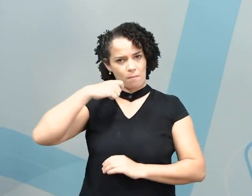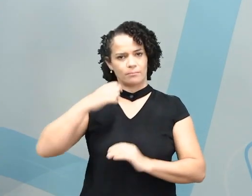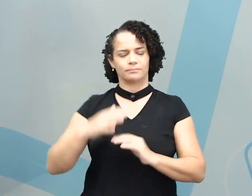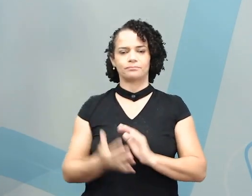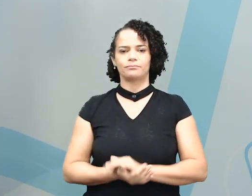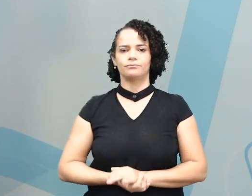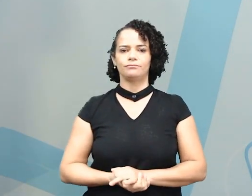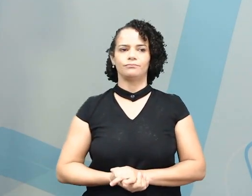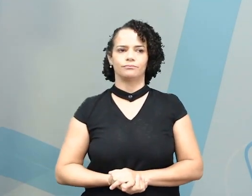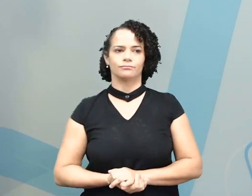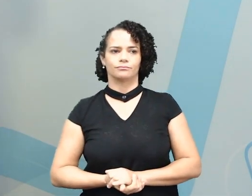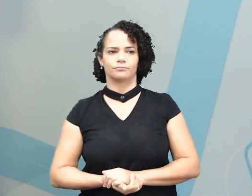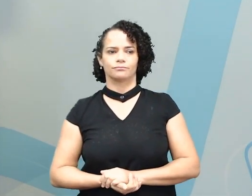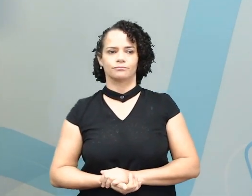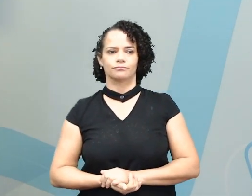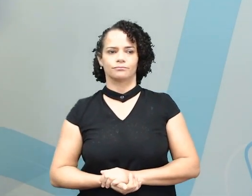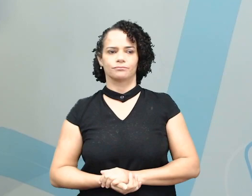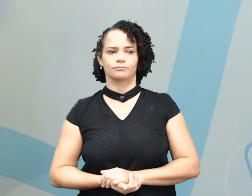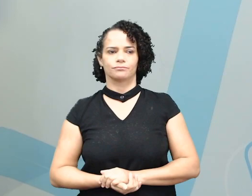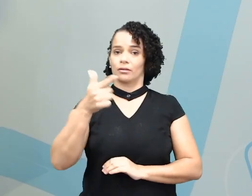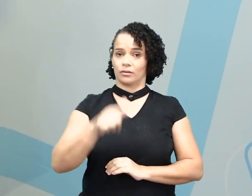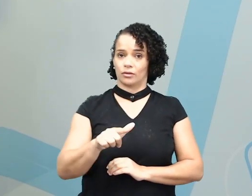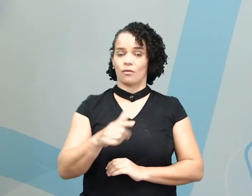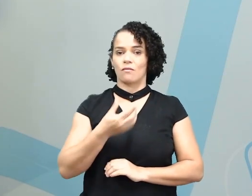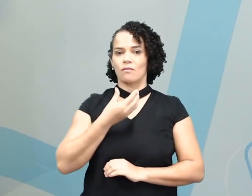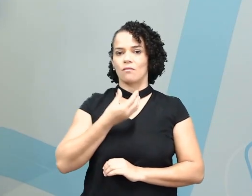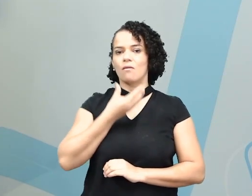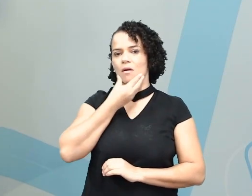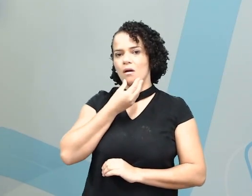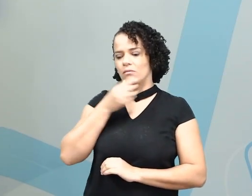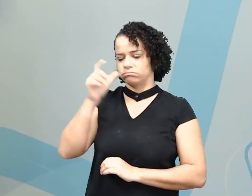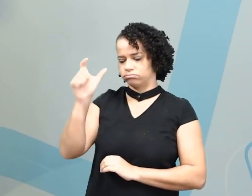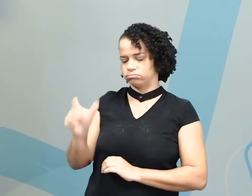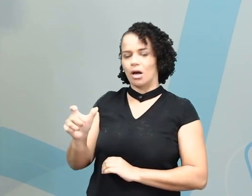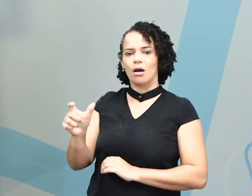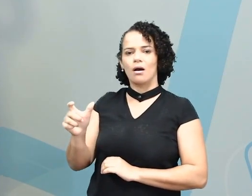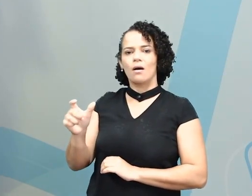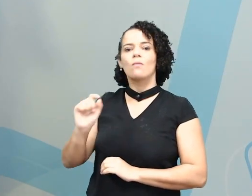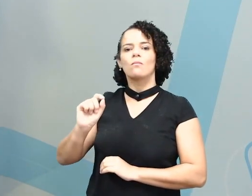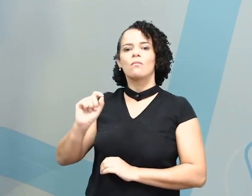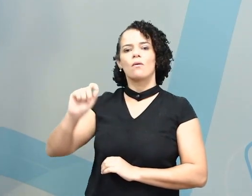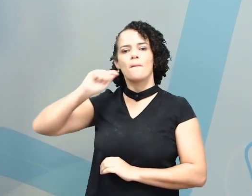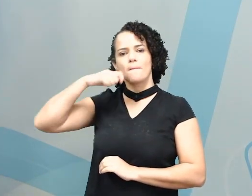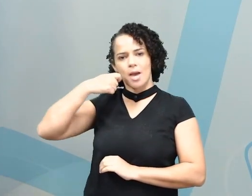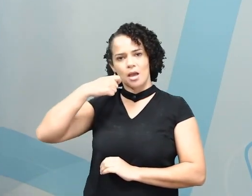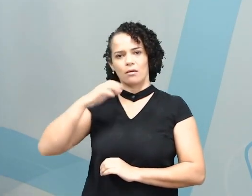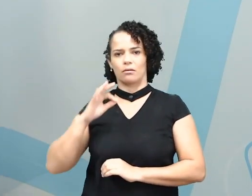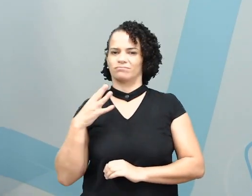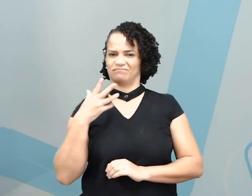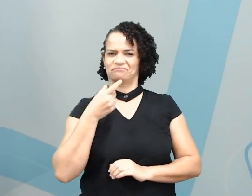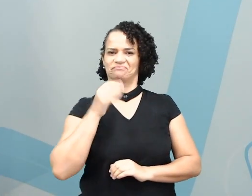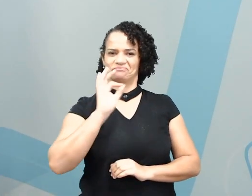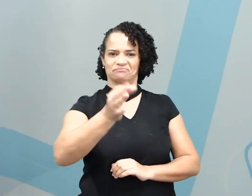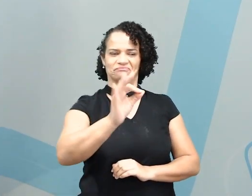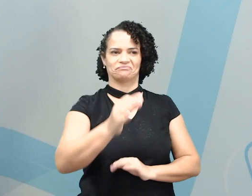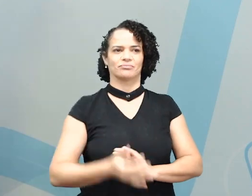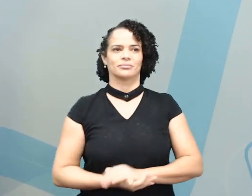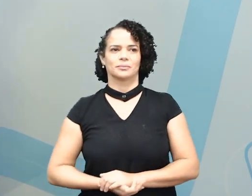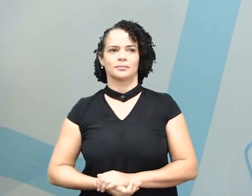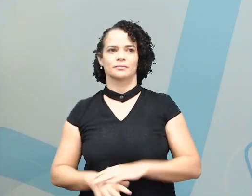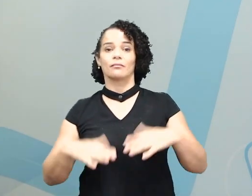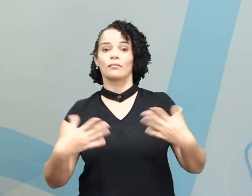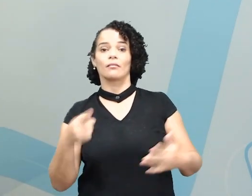Mais uma vez. Repitam comigo. He is a baker. Perfeito! What does